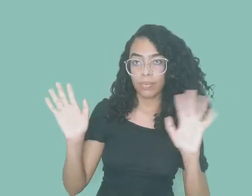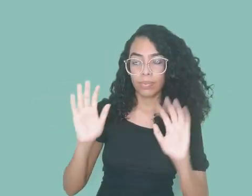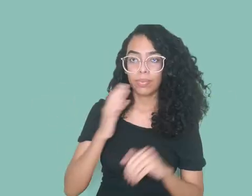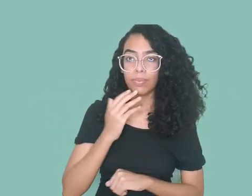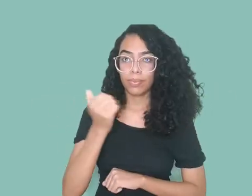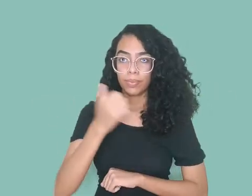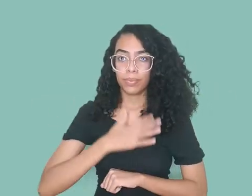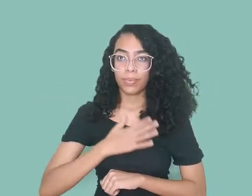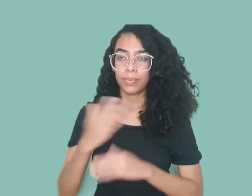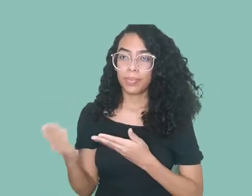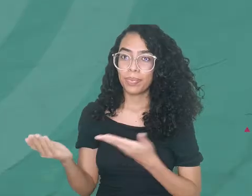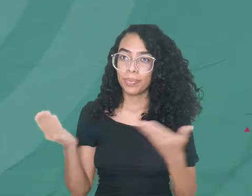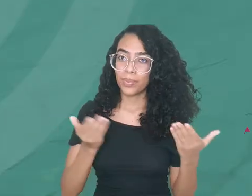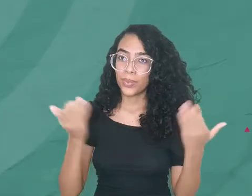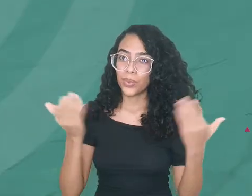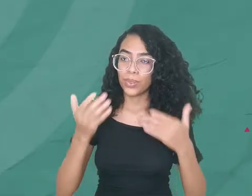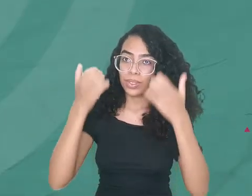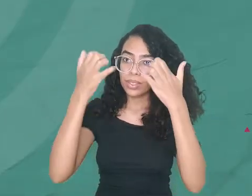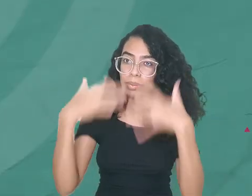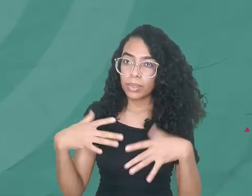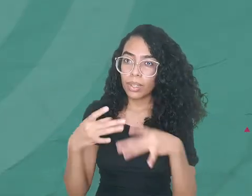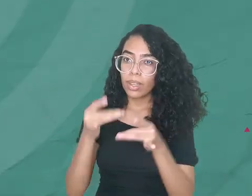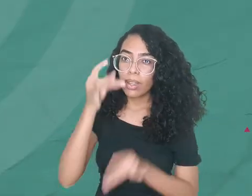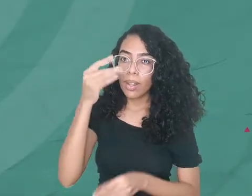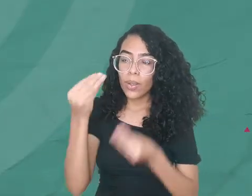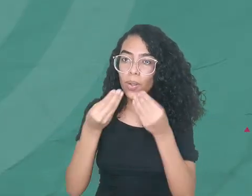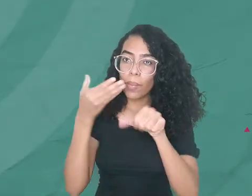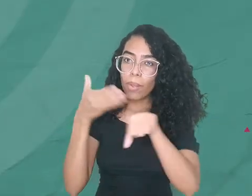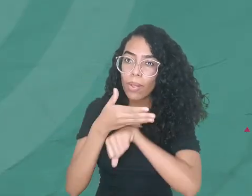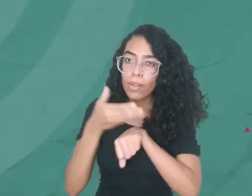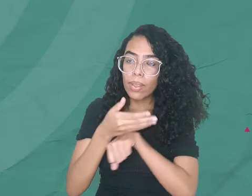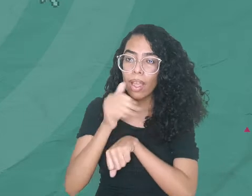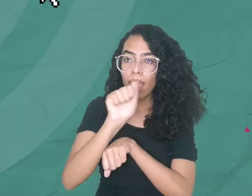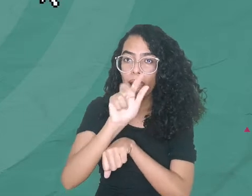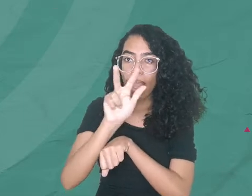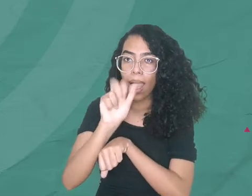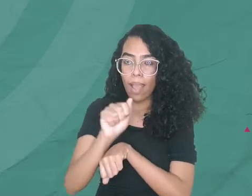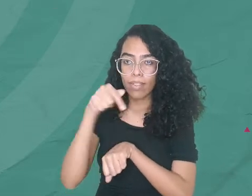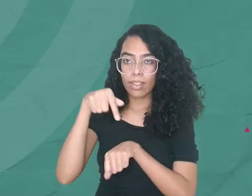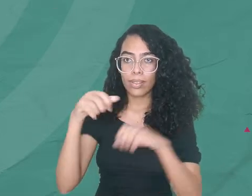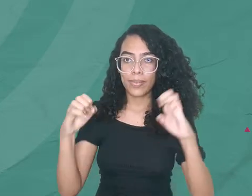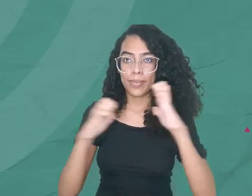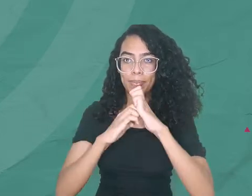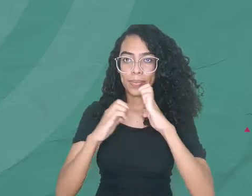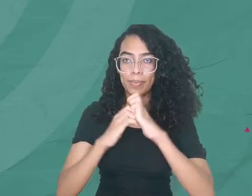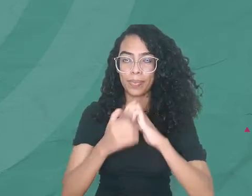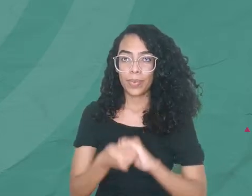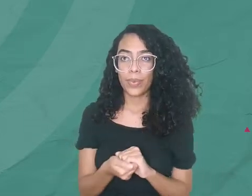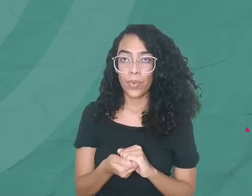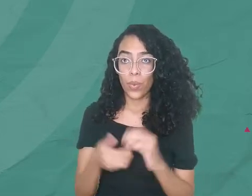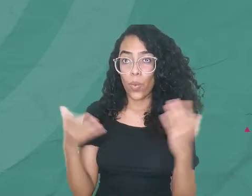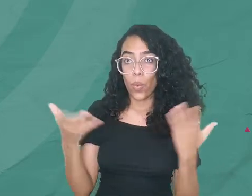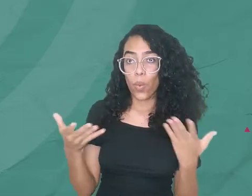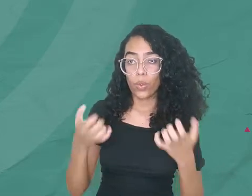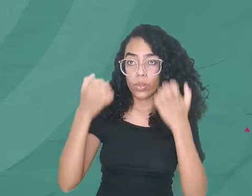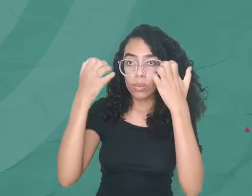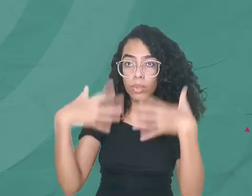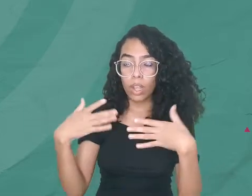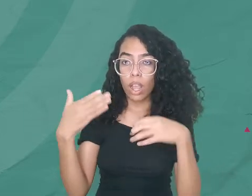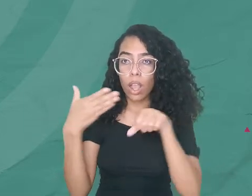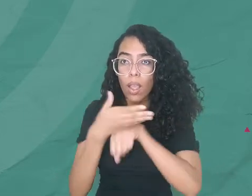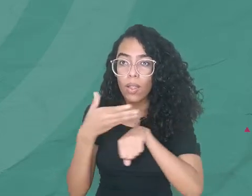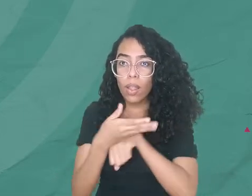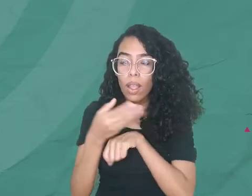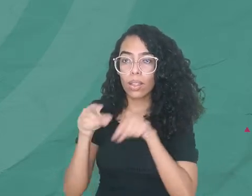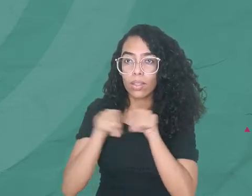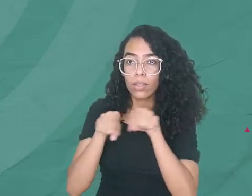Olá, seja bem-vindo ao tutorial de primeiro acesso ao AVA do Centro Cultural Bom Jardim. Vamos mostrar como acessar, mudar